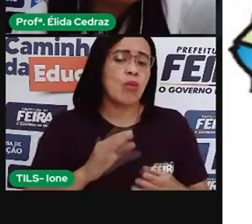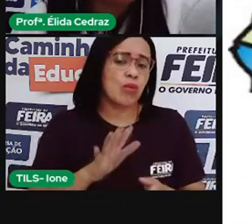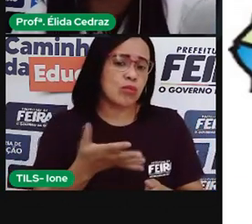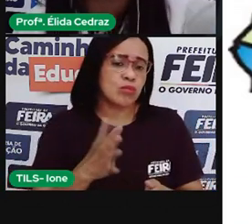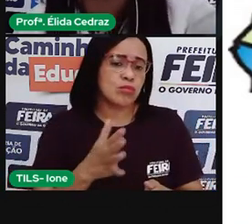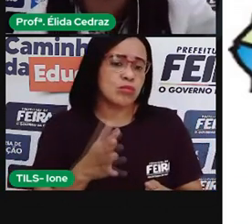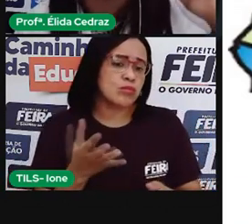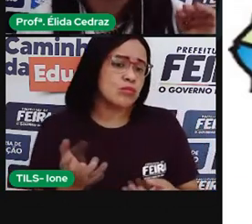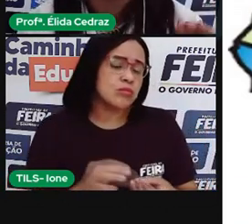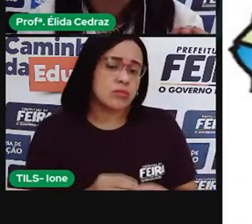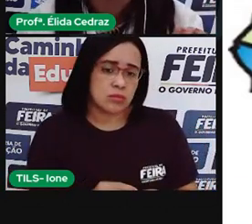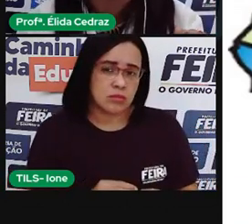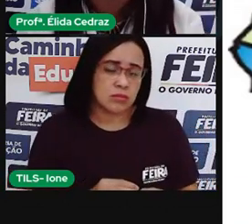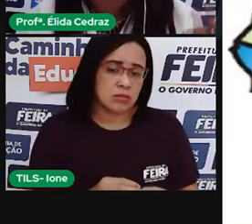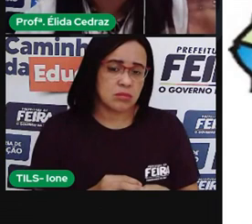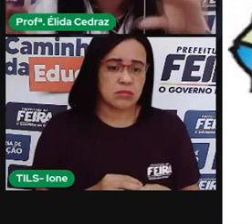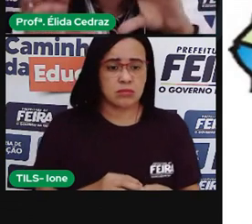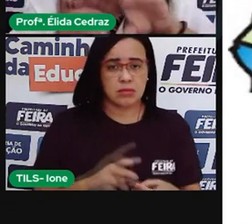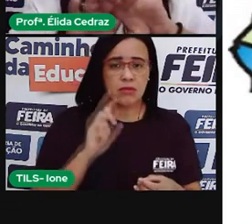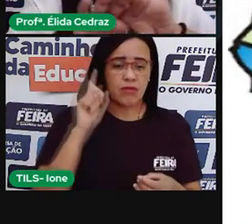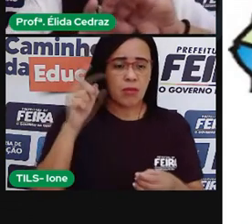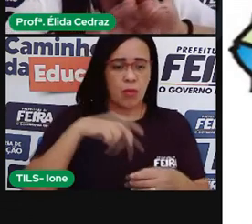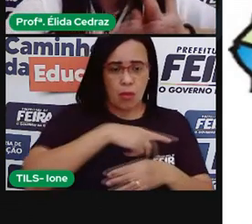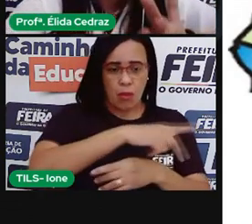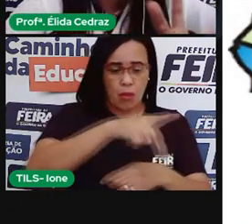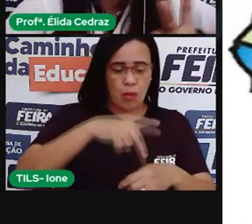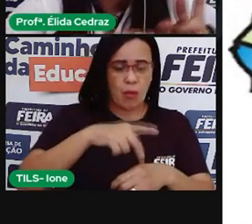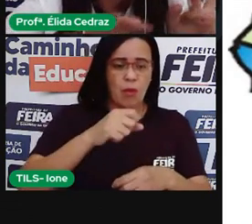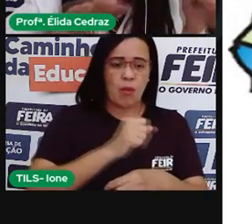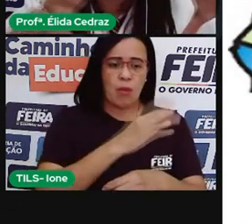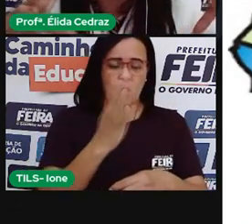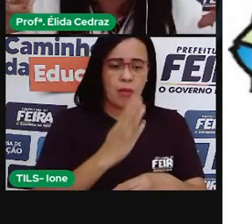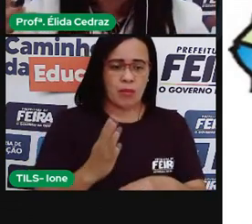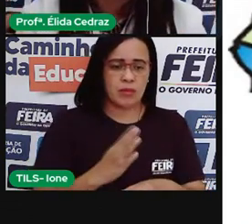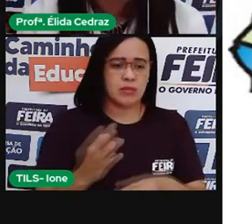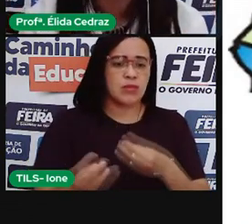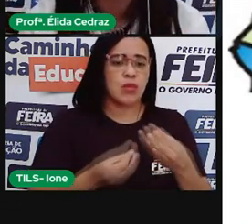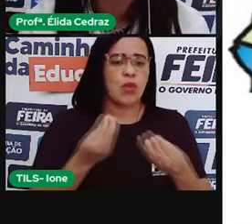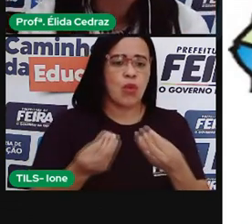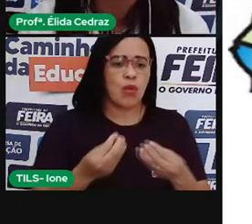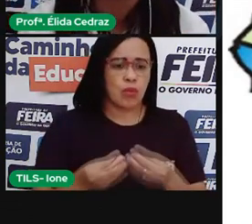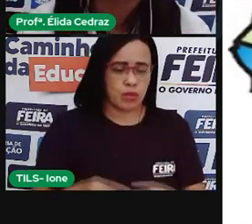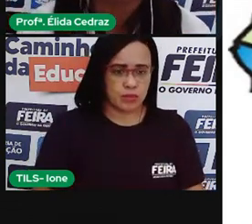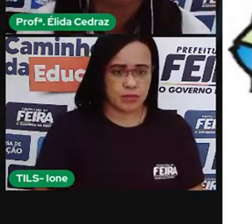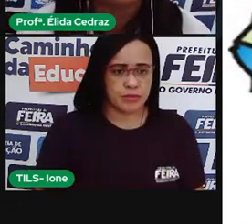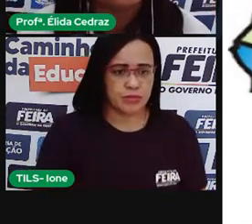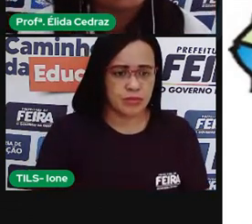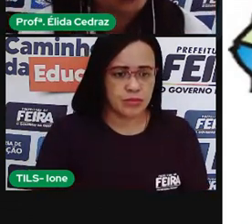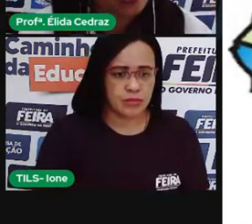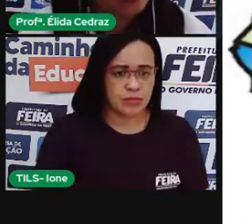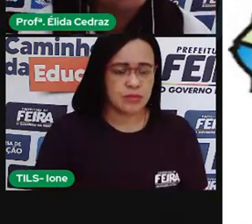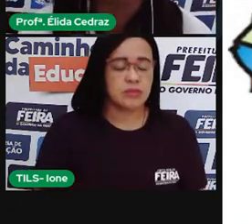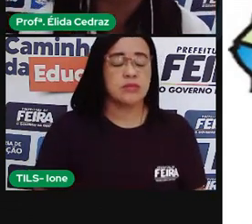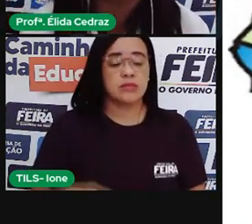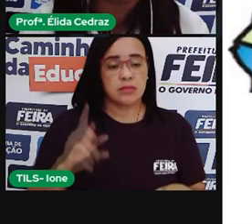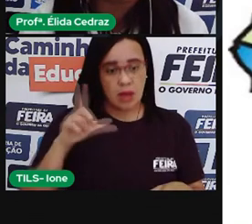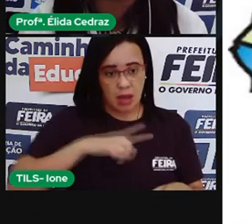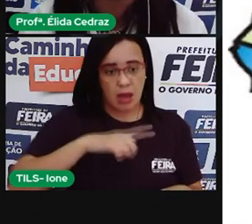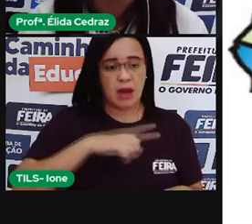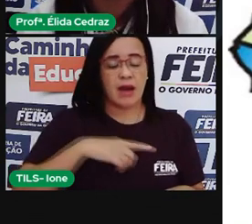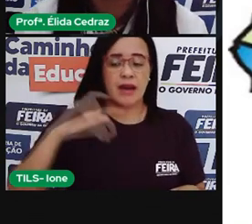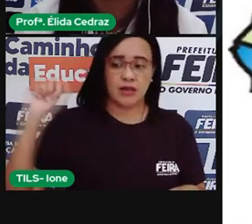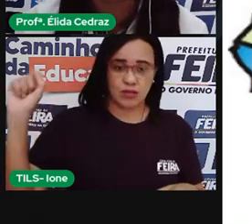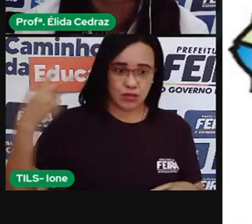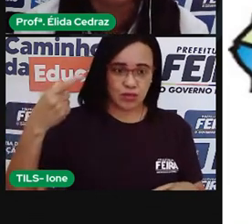lá em cima do nosso país, bem onde fica a parte da terra, onde mais recebe o sol. Isso